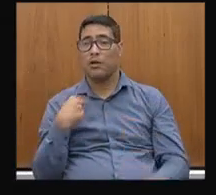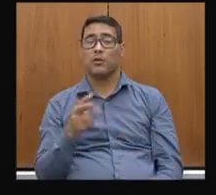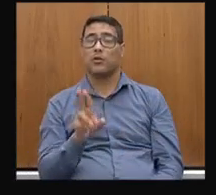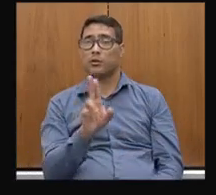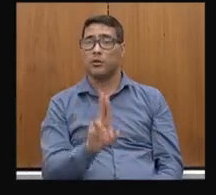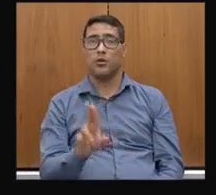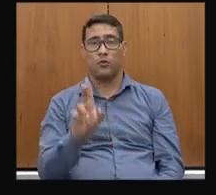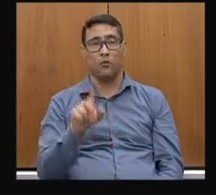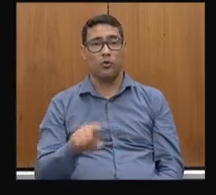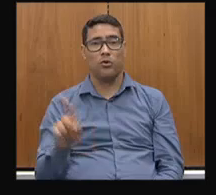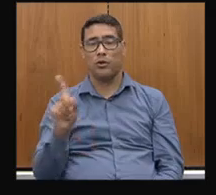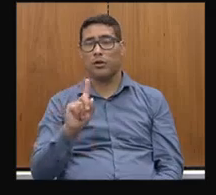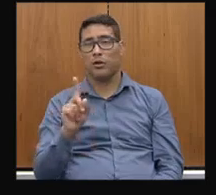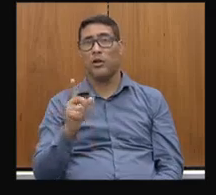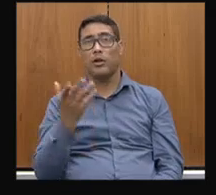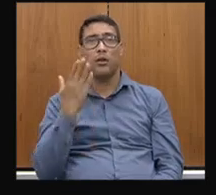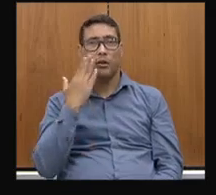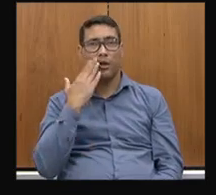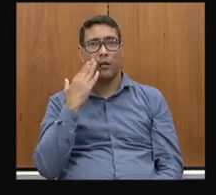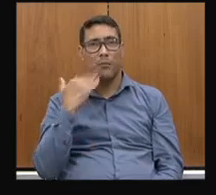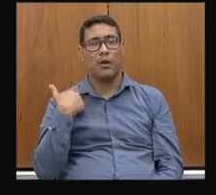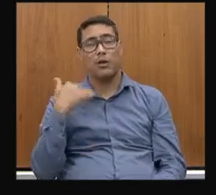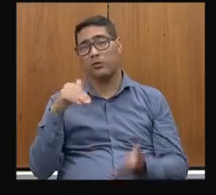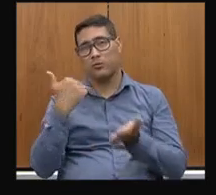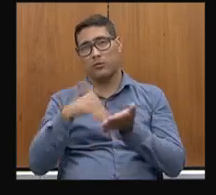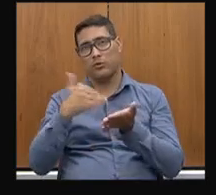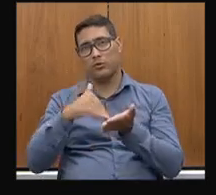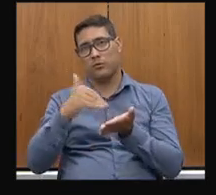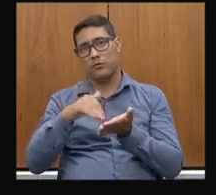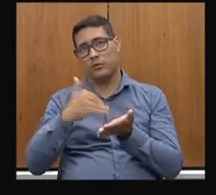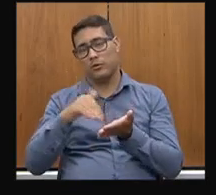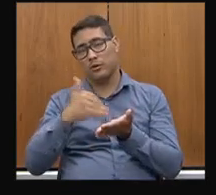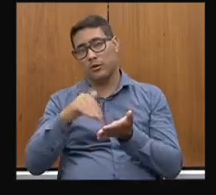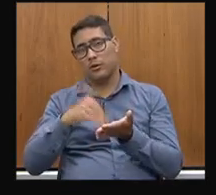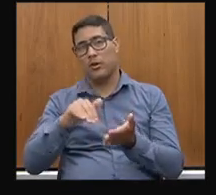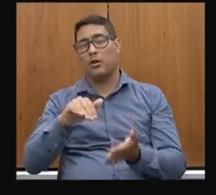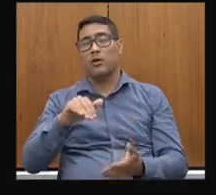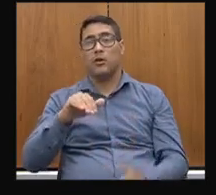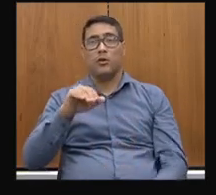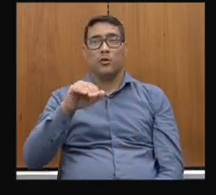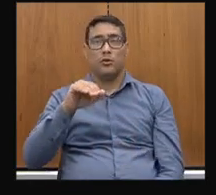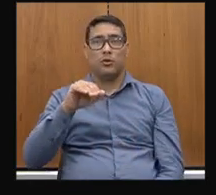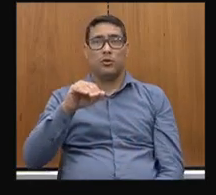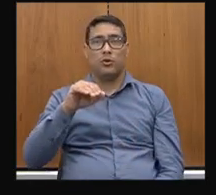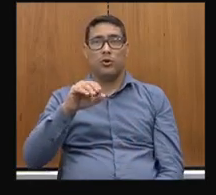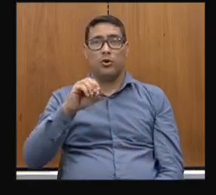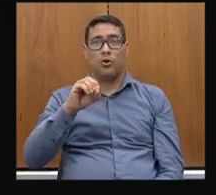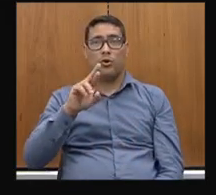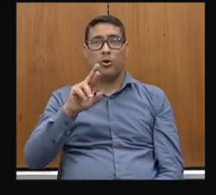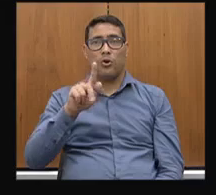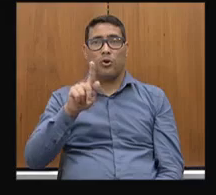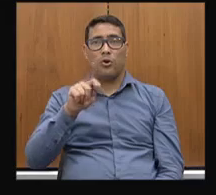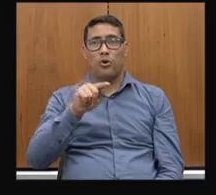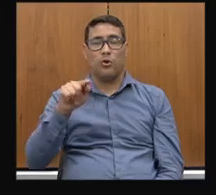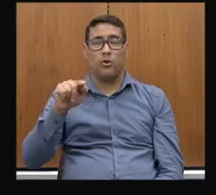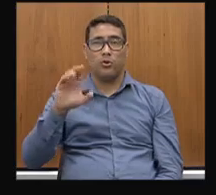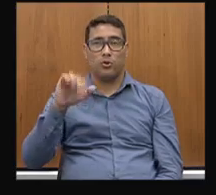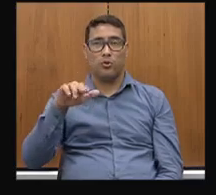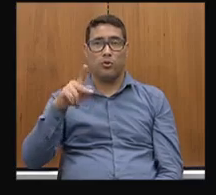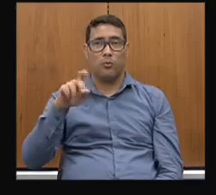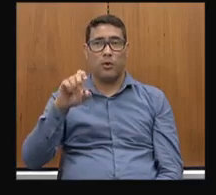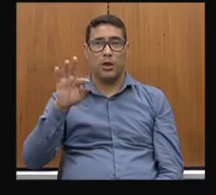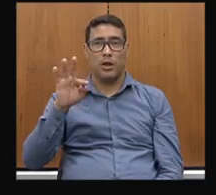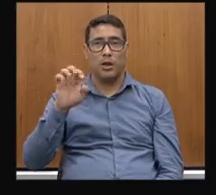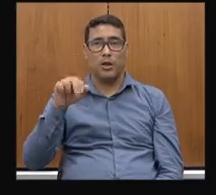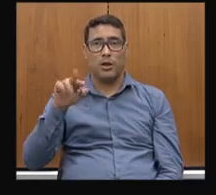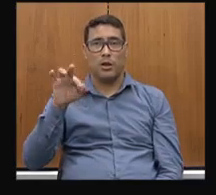Eu queria saber do secretário e dos órgãos aí competentes, se vocês têm conhecimento de uma das